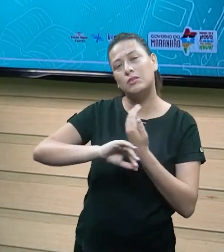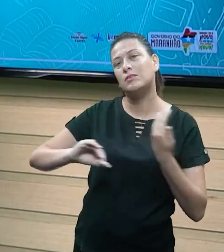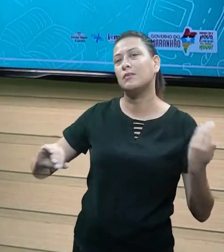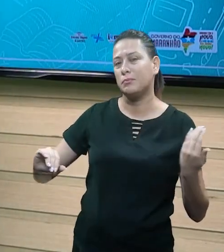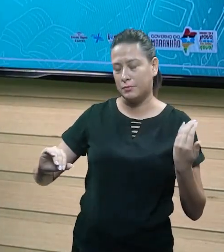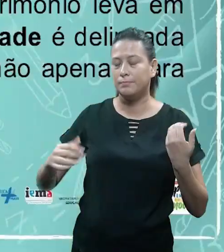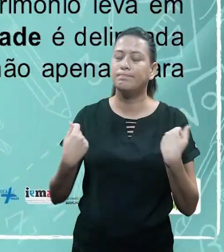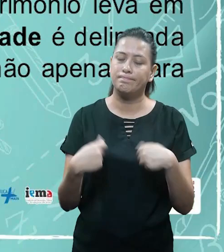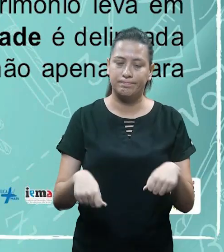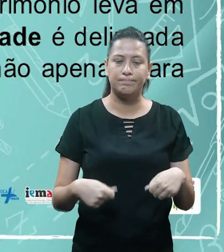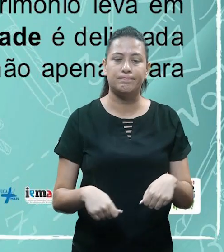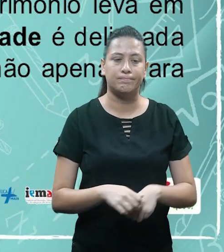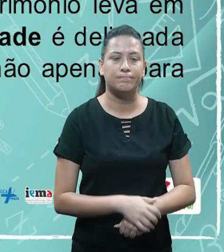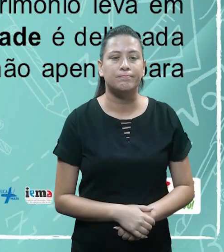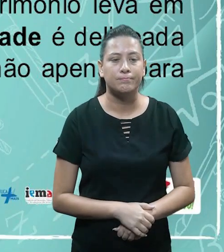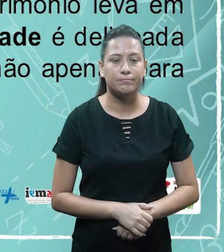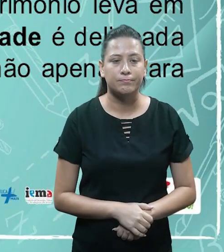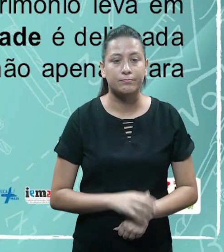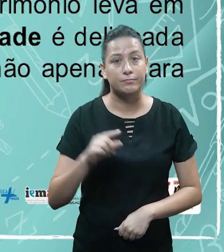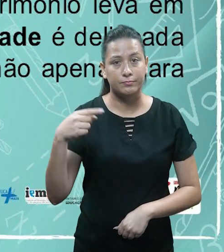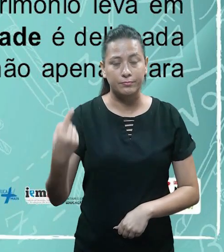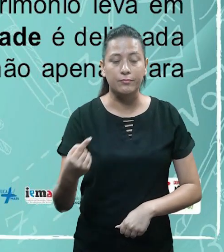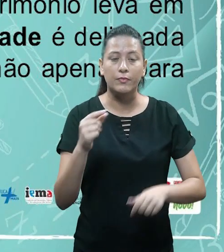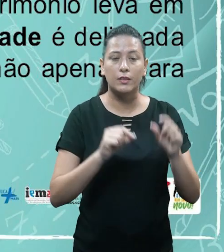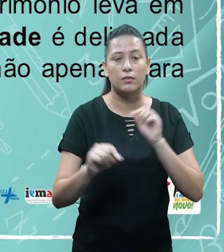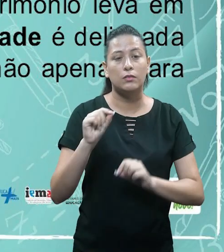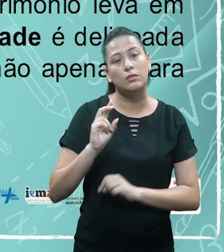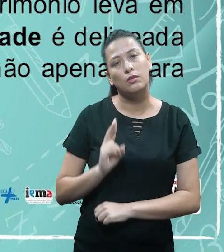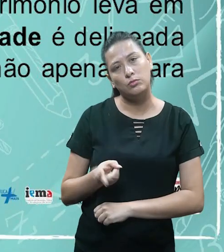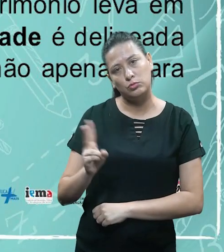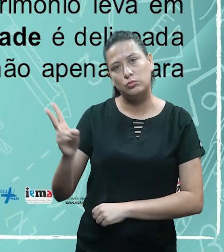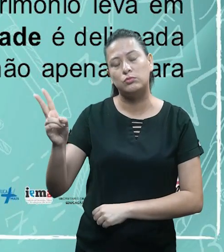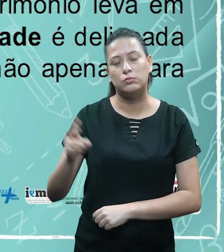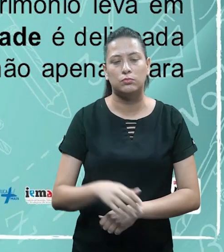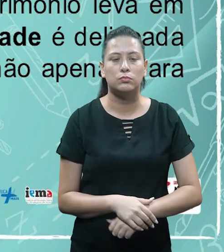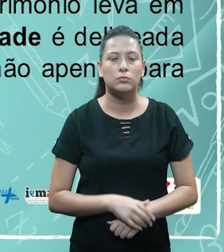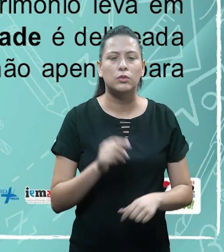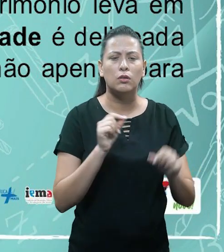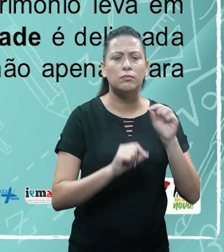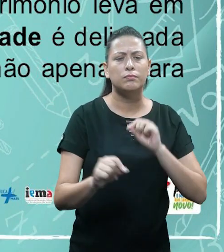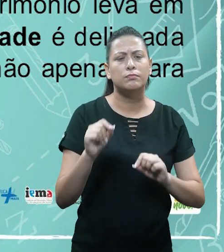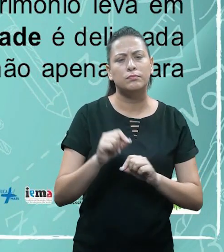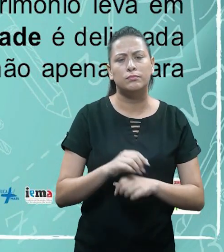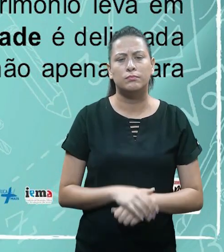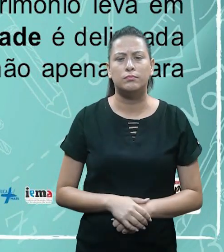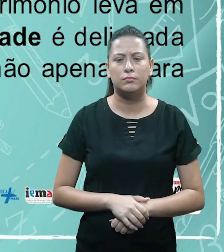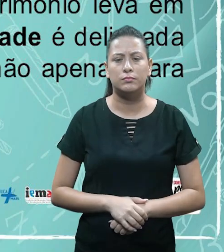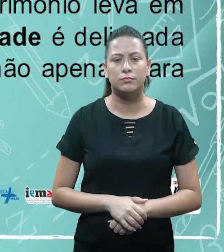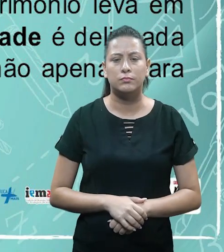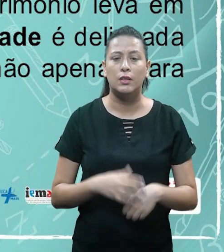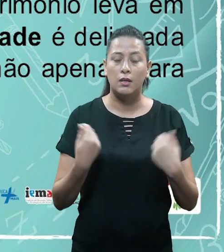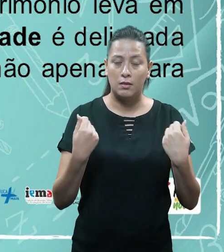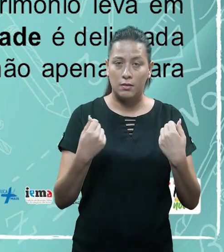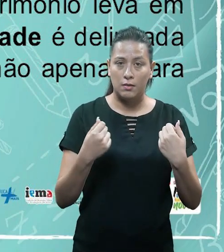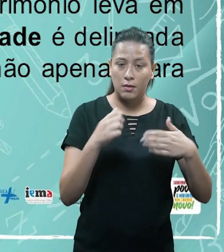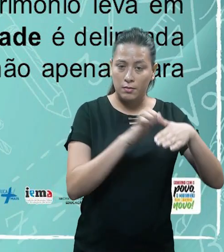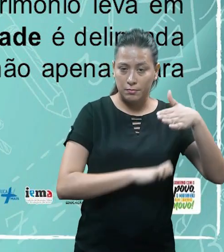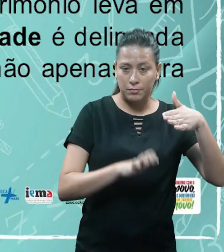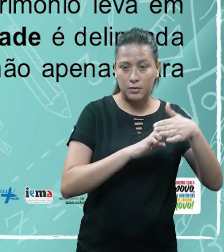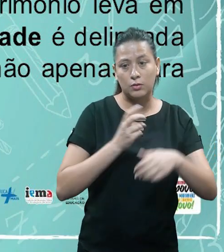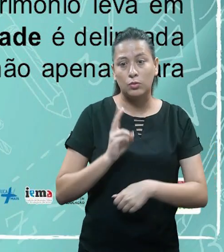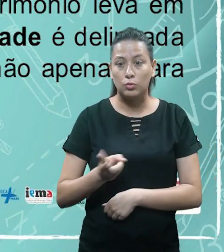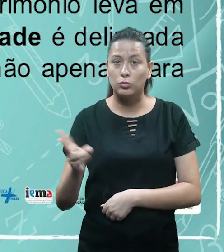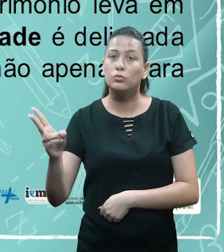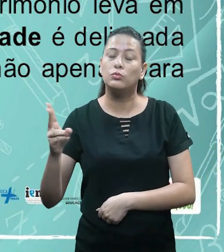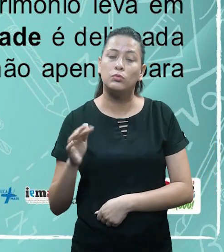envolvimento, certinho? O próximo princípio, o princípio da continuidade, diz o que, presume que a empresa continuará em